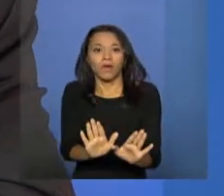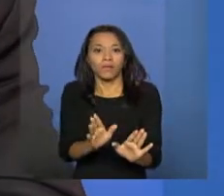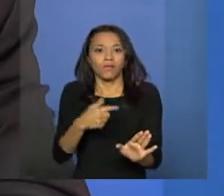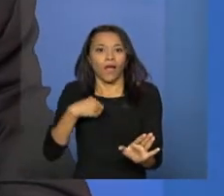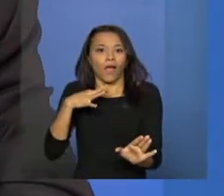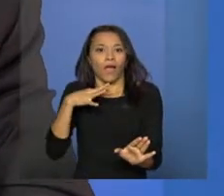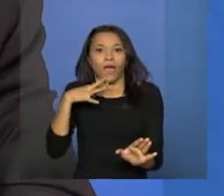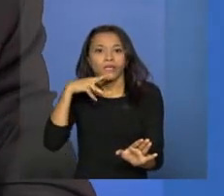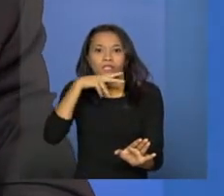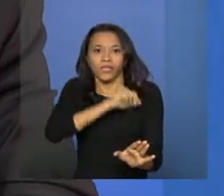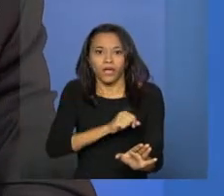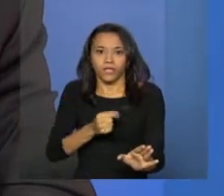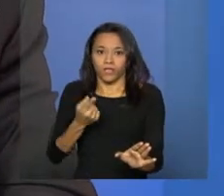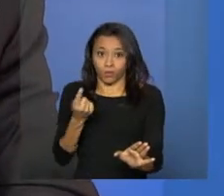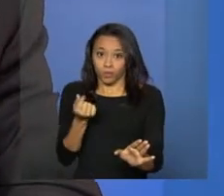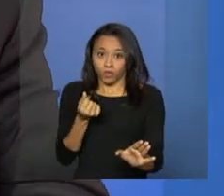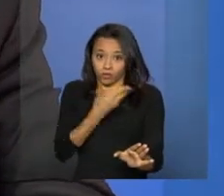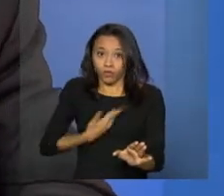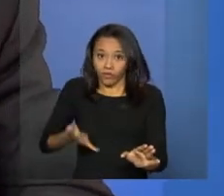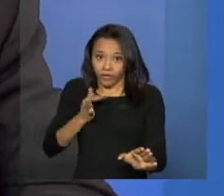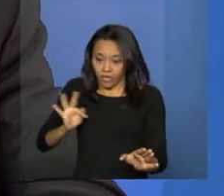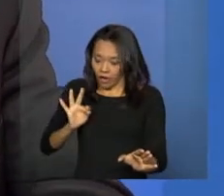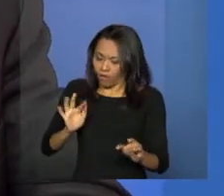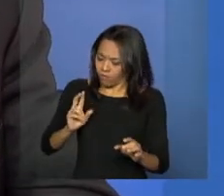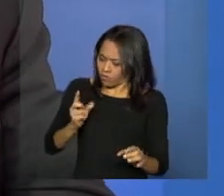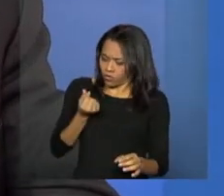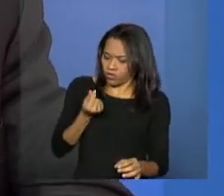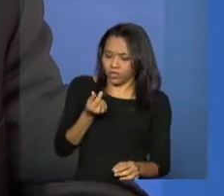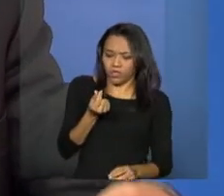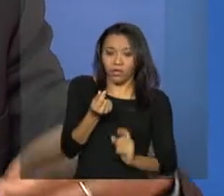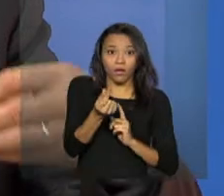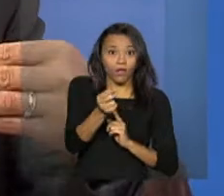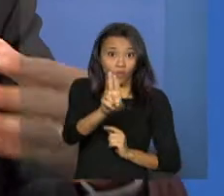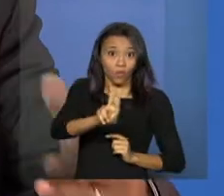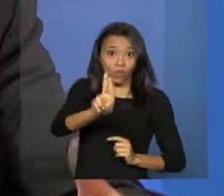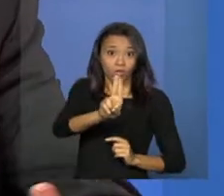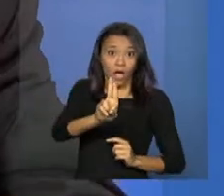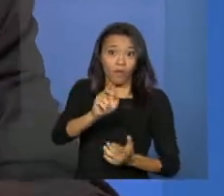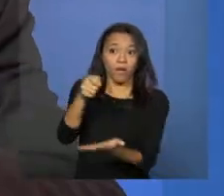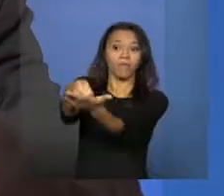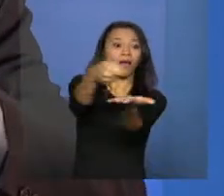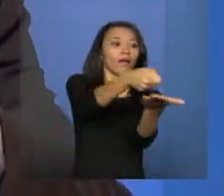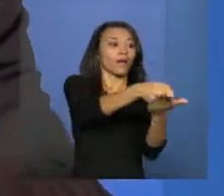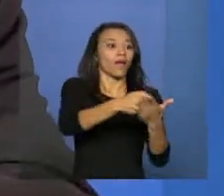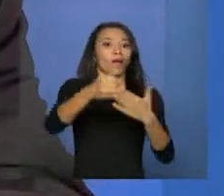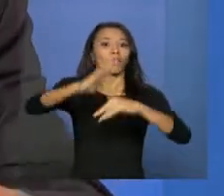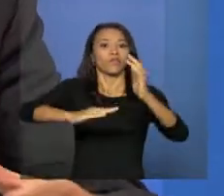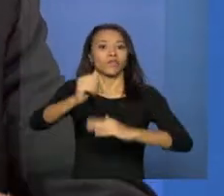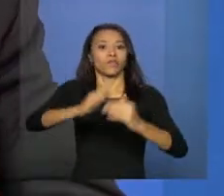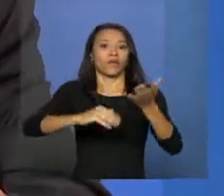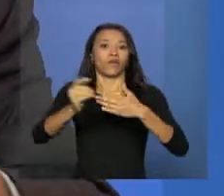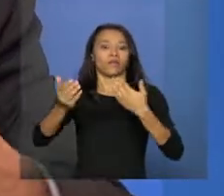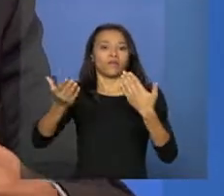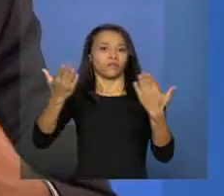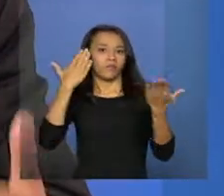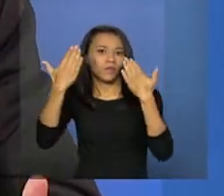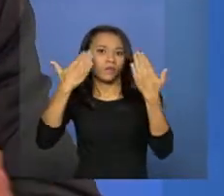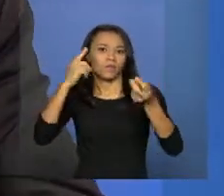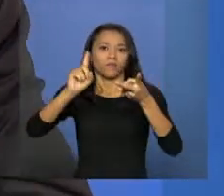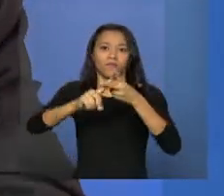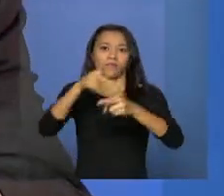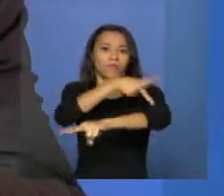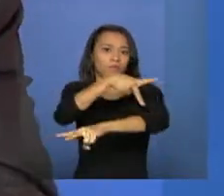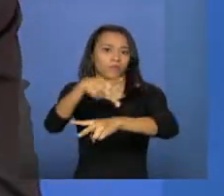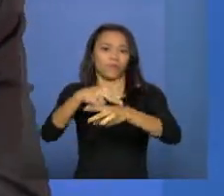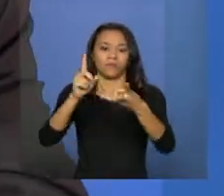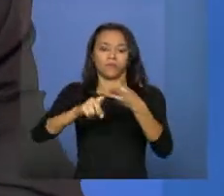ao salário do profissional, do assistente social, do psicólogo, ou do pedagogo, ou do advogado, ou dos profissionais de ensino médio,